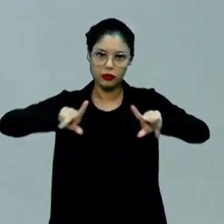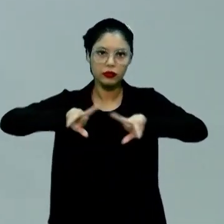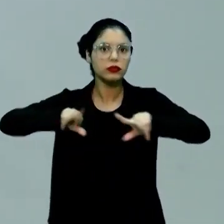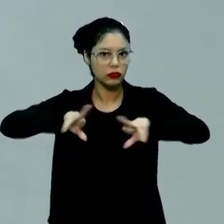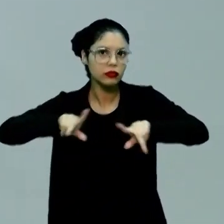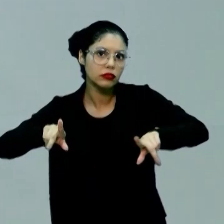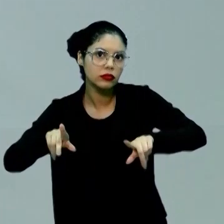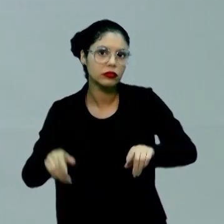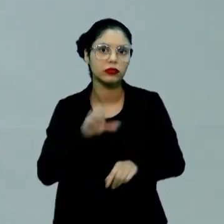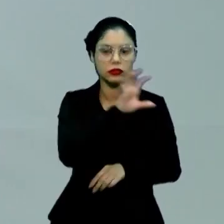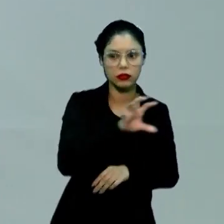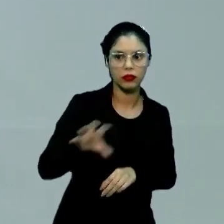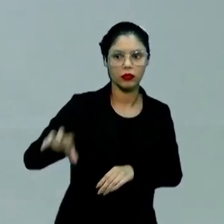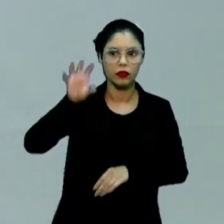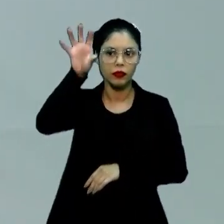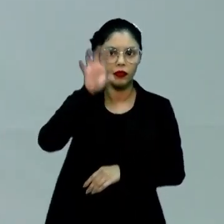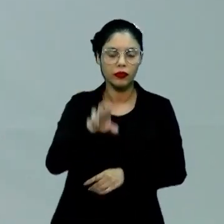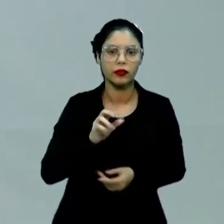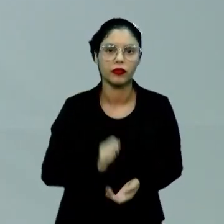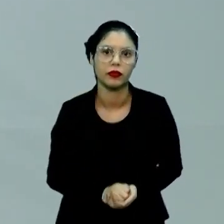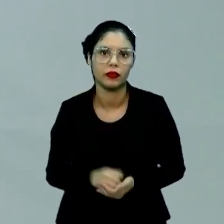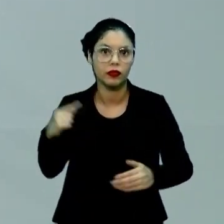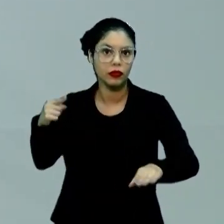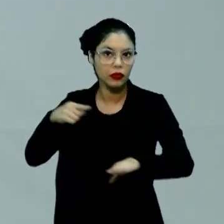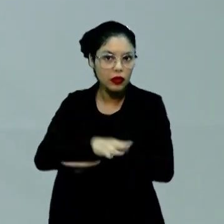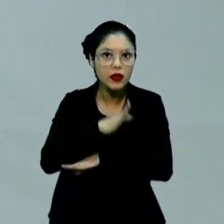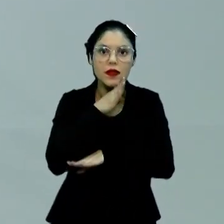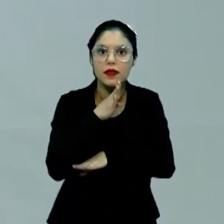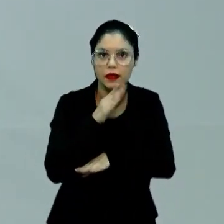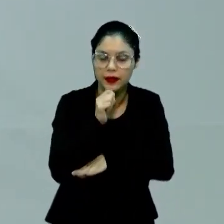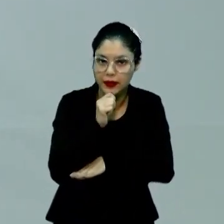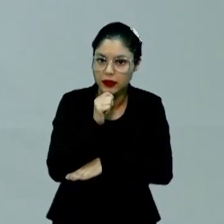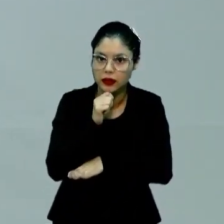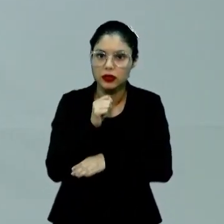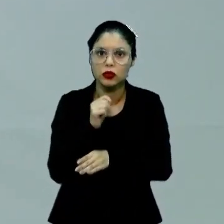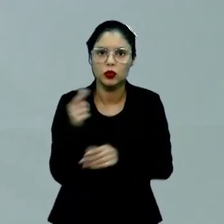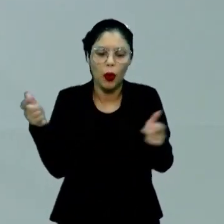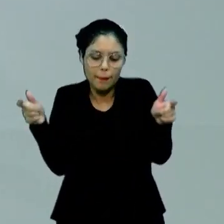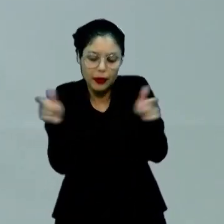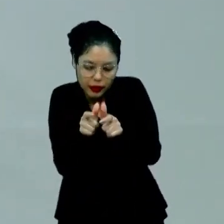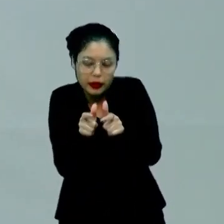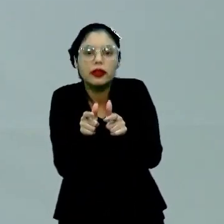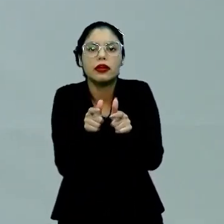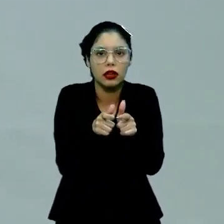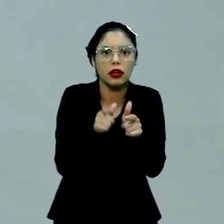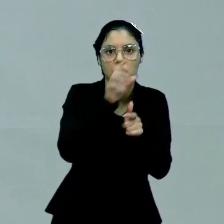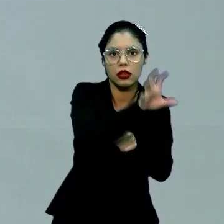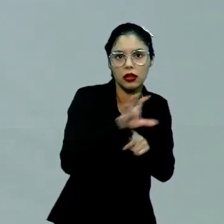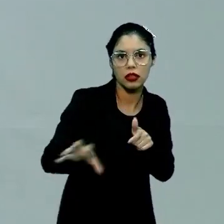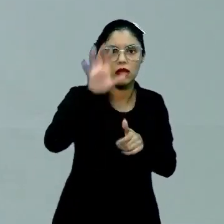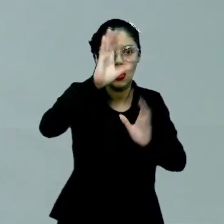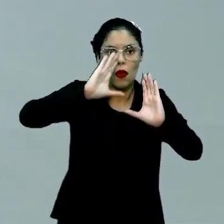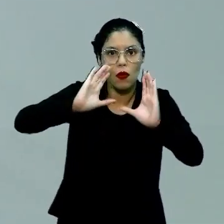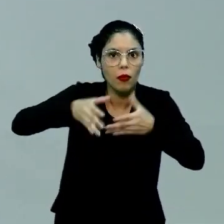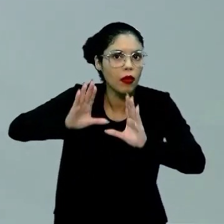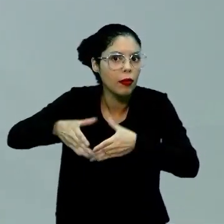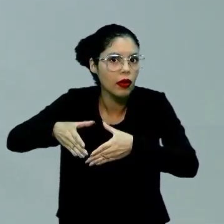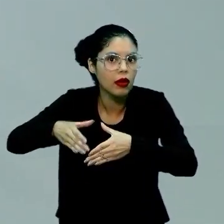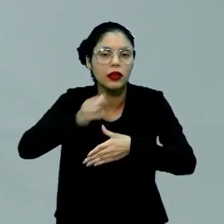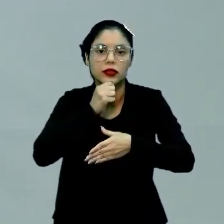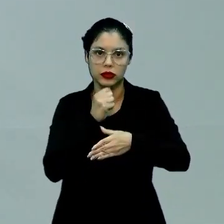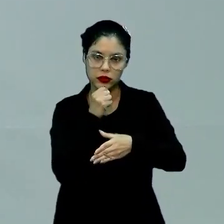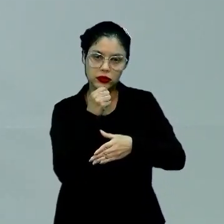A gente faz esse mapeamento claramente dentro de uma micro região, por exemplo, um determinado bairro de uma região